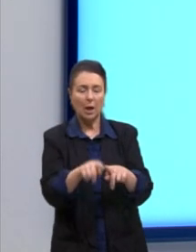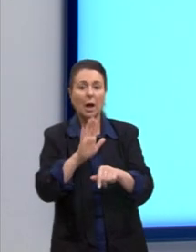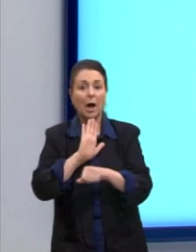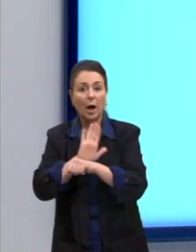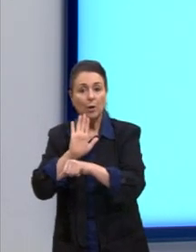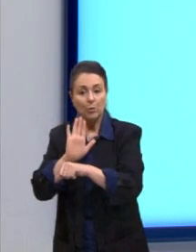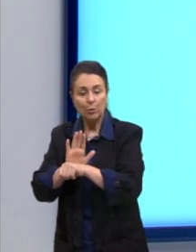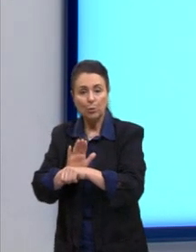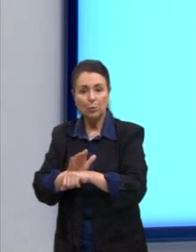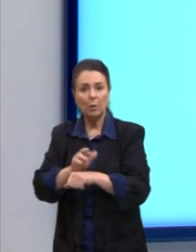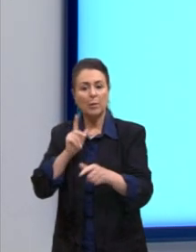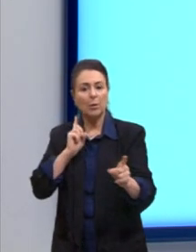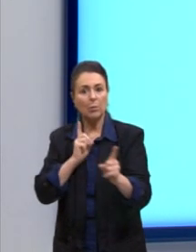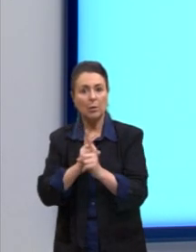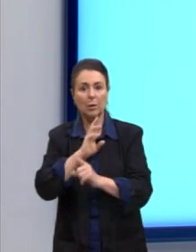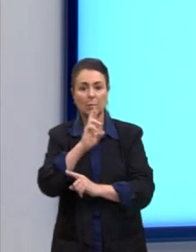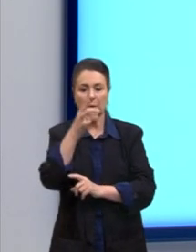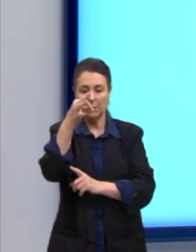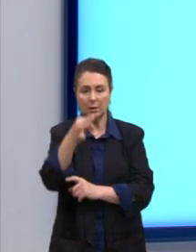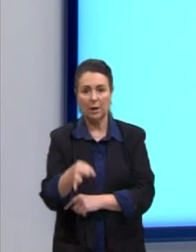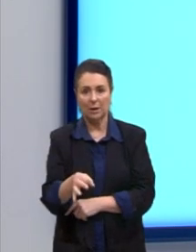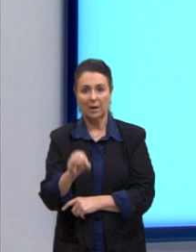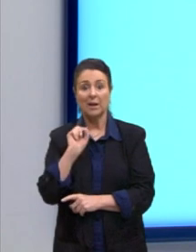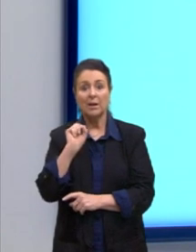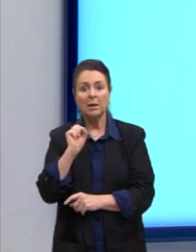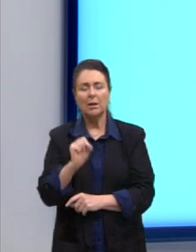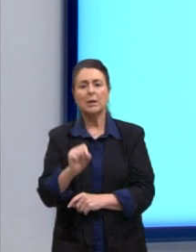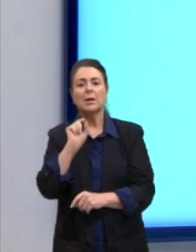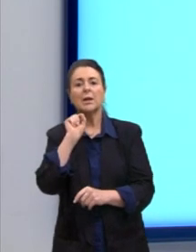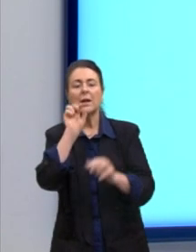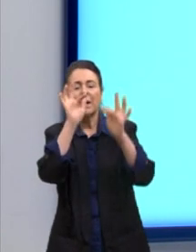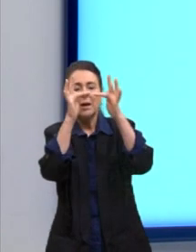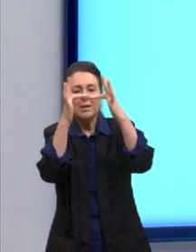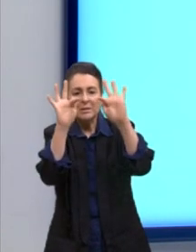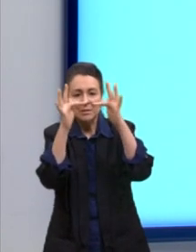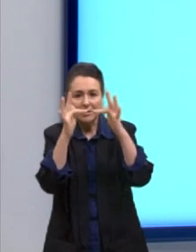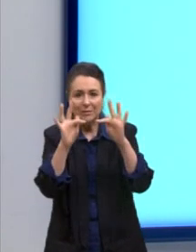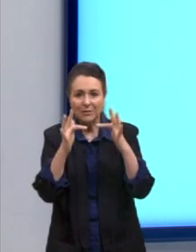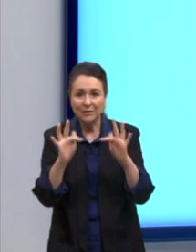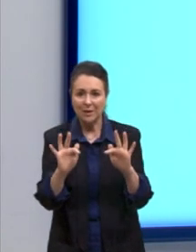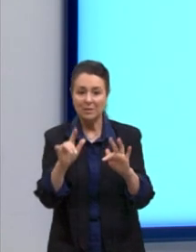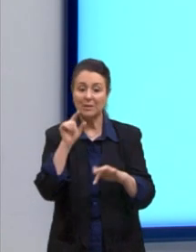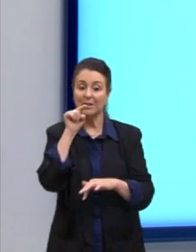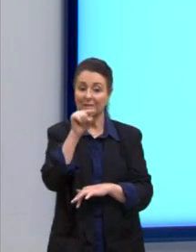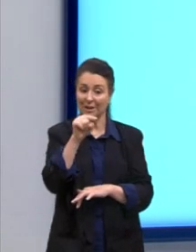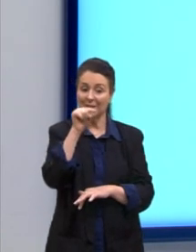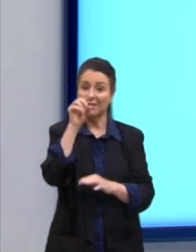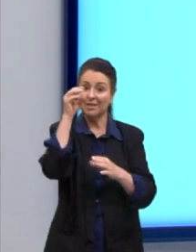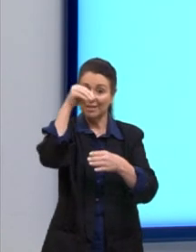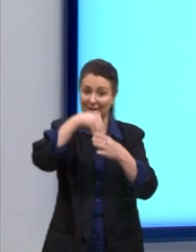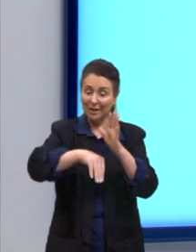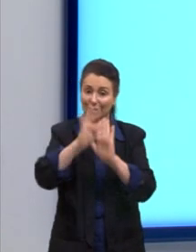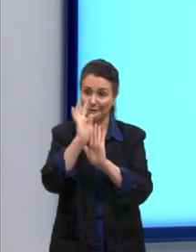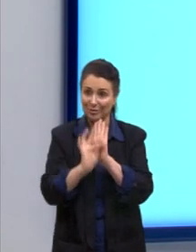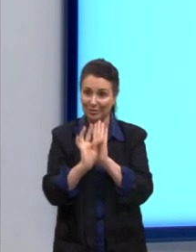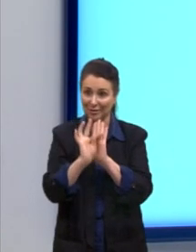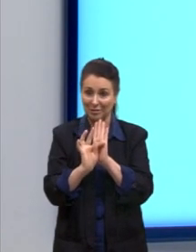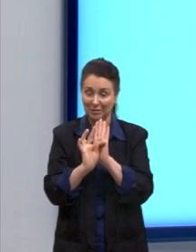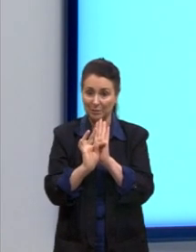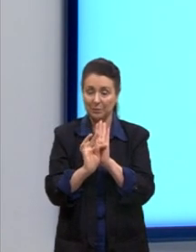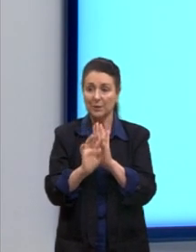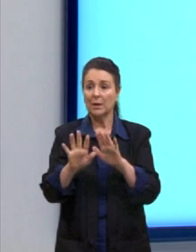localização da resposta certa do que o que se lê nas frases que estão ali no texto, tá? Então,